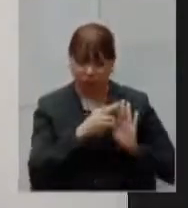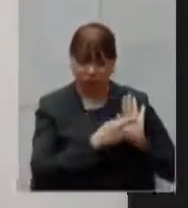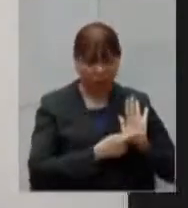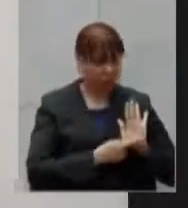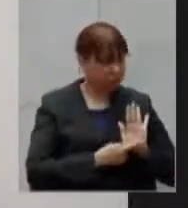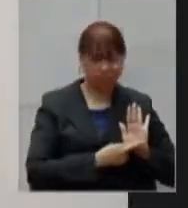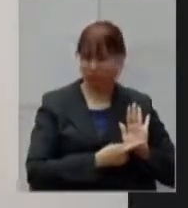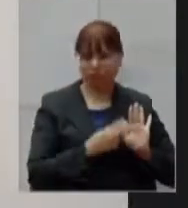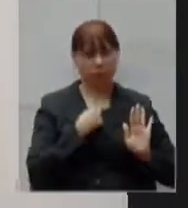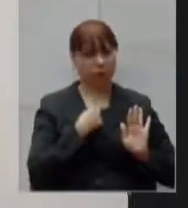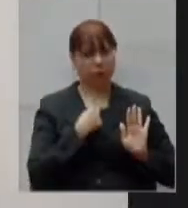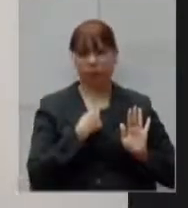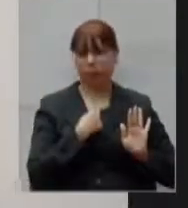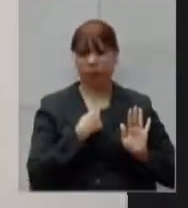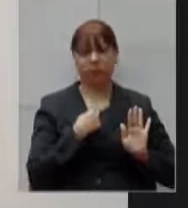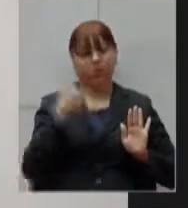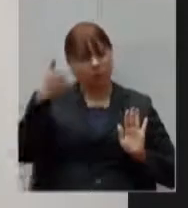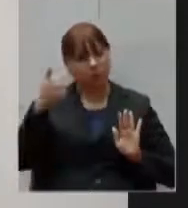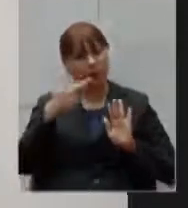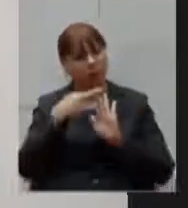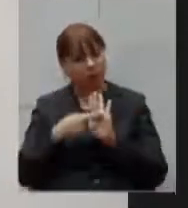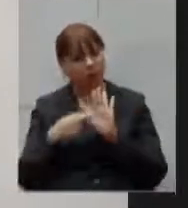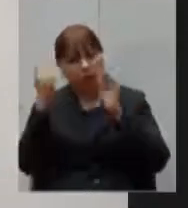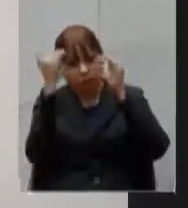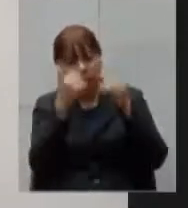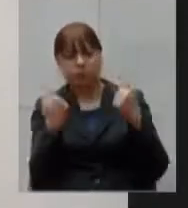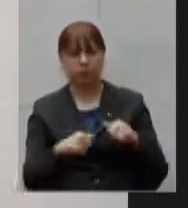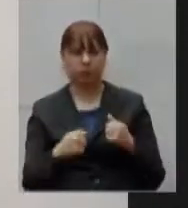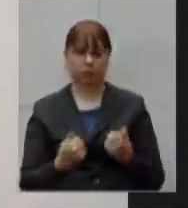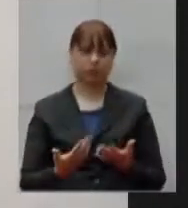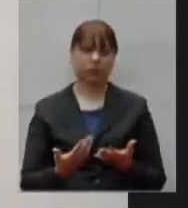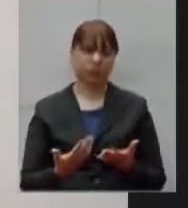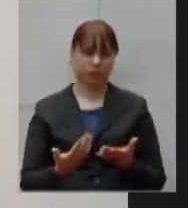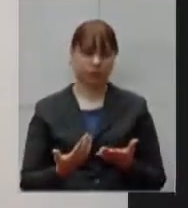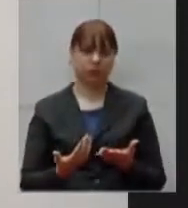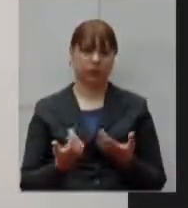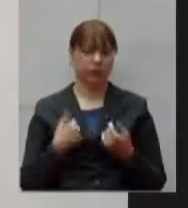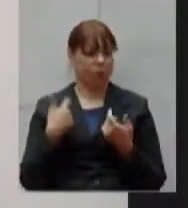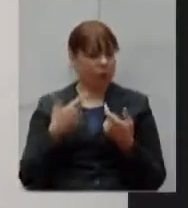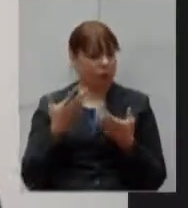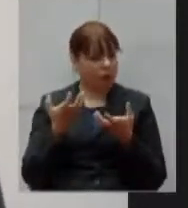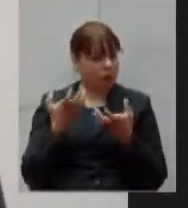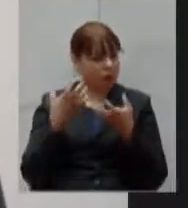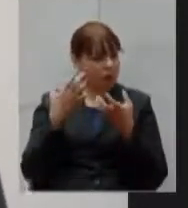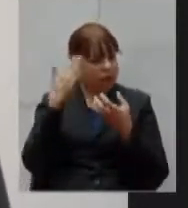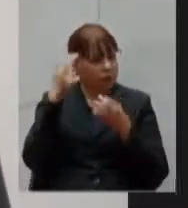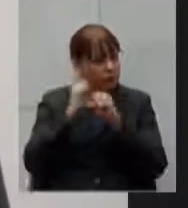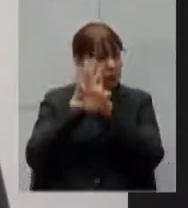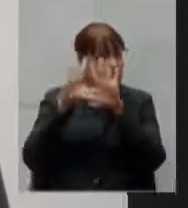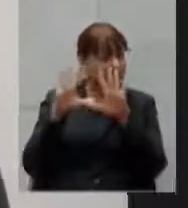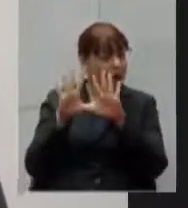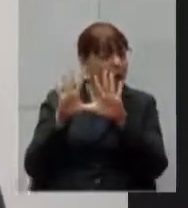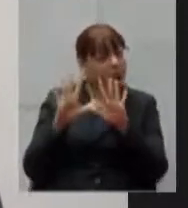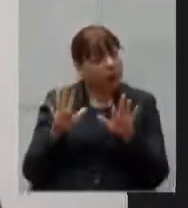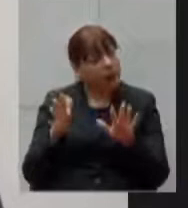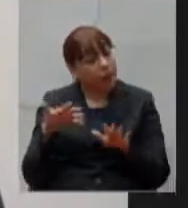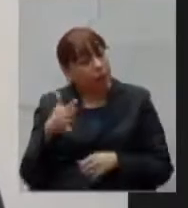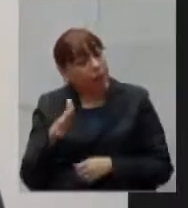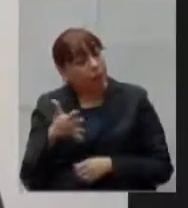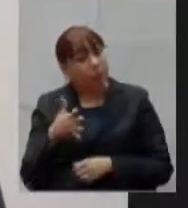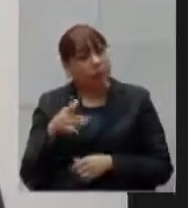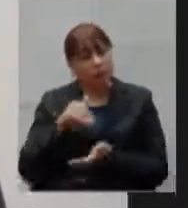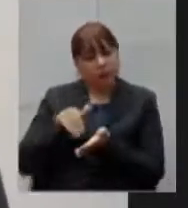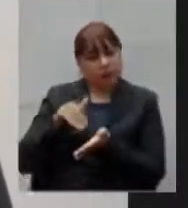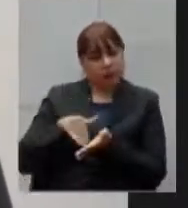situações de emergência eu queria entender melhor um pouco isso e aí talvez o